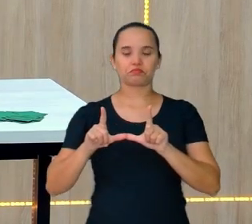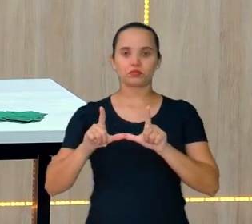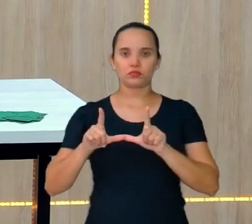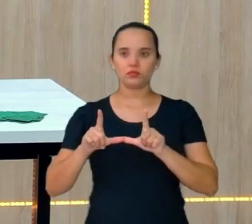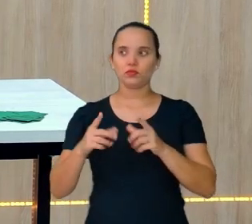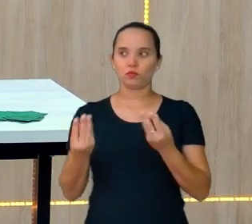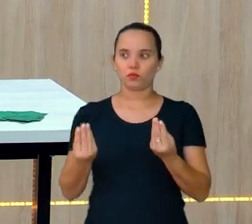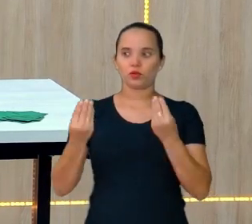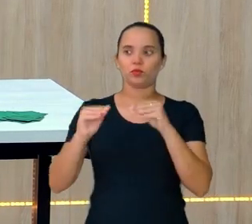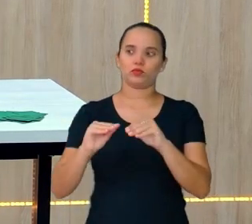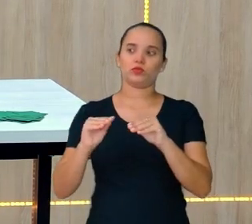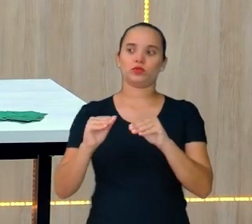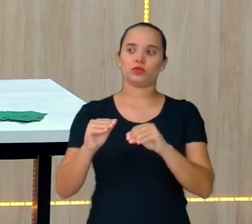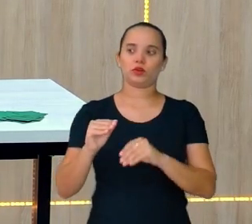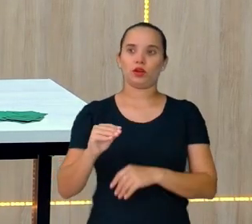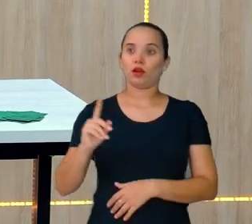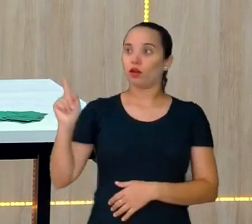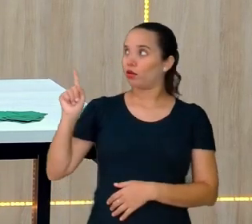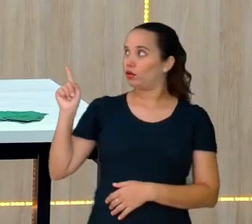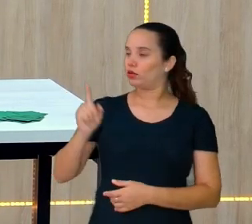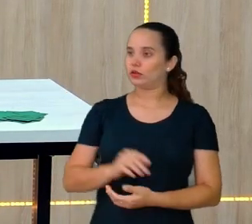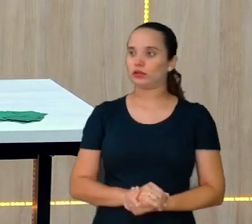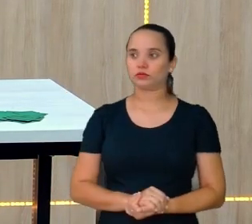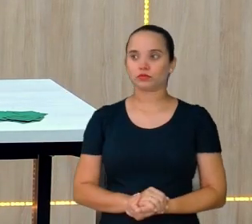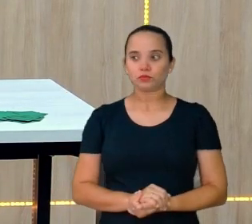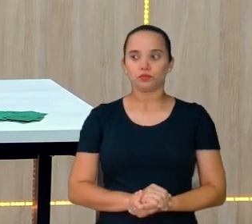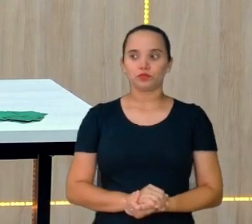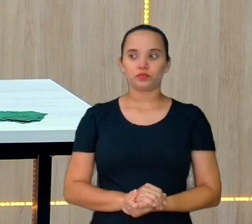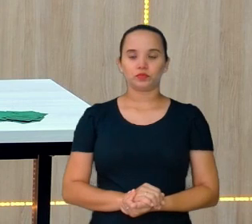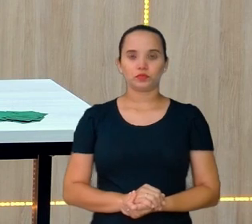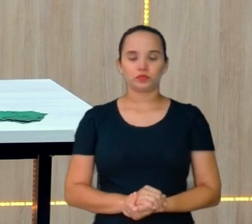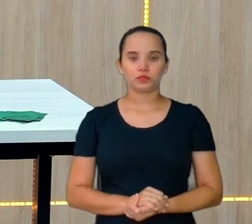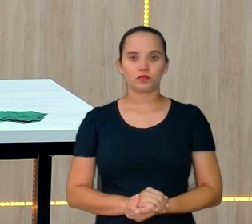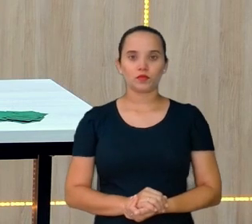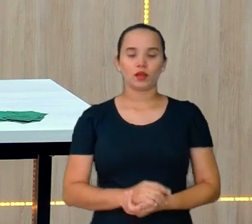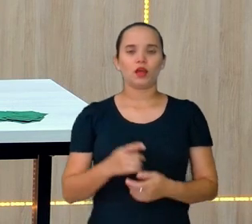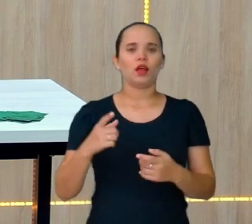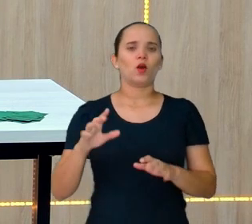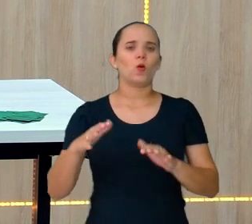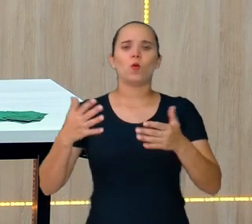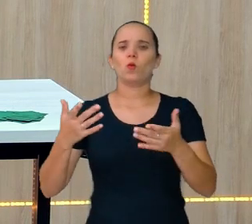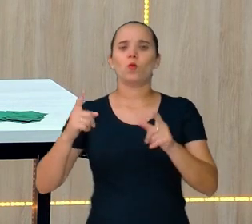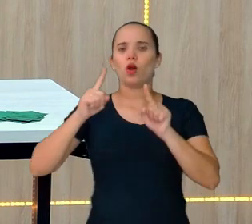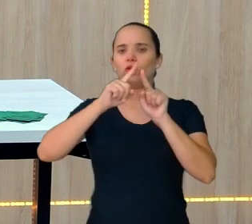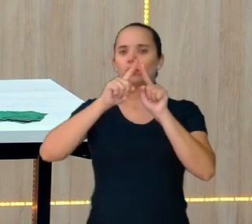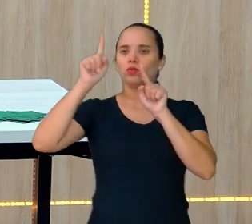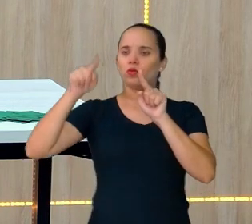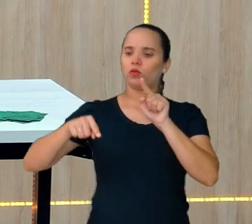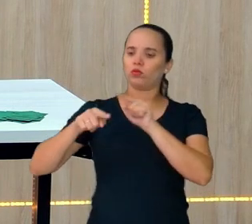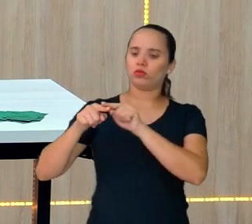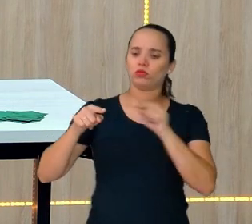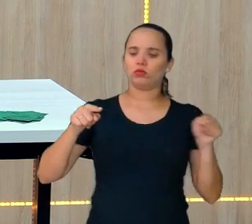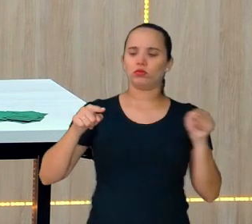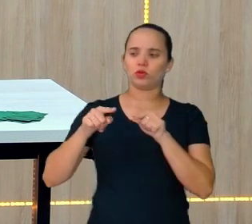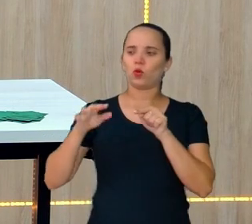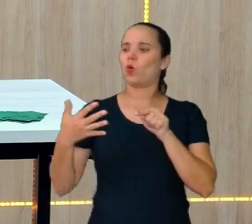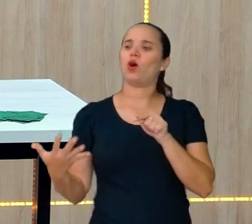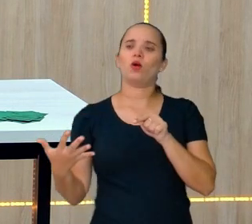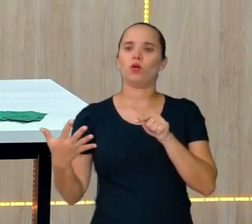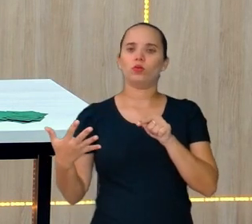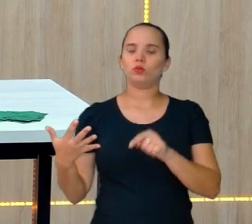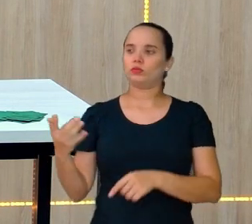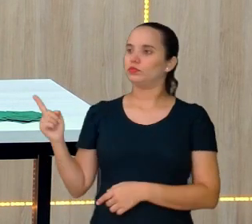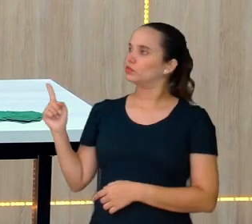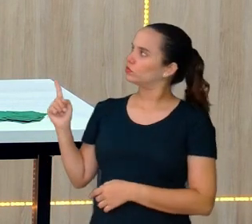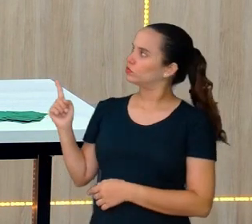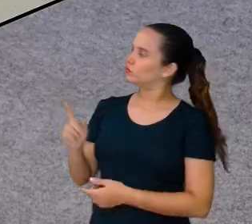para a mesa. Este quadrado que está aqui, tem que lado? Tem este lado aqui. Traz para